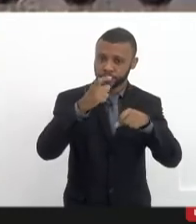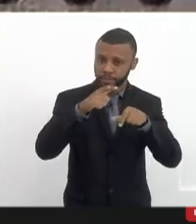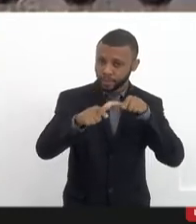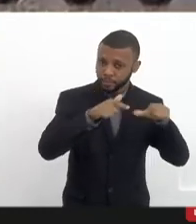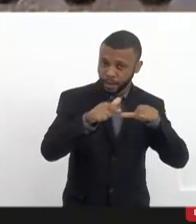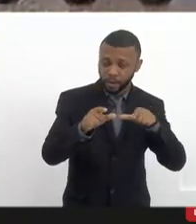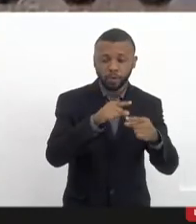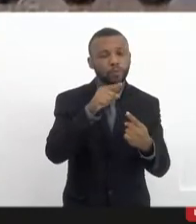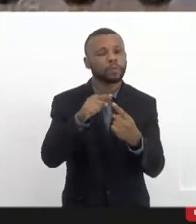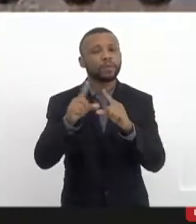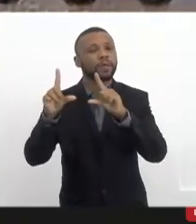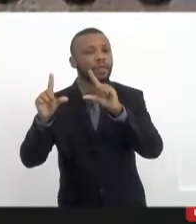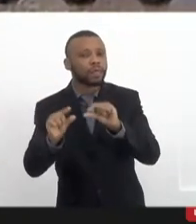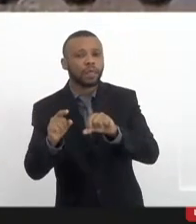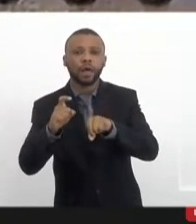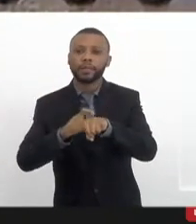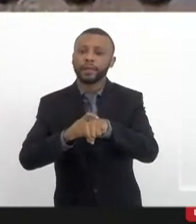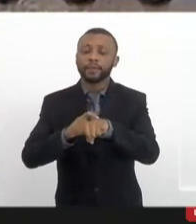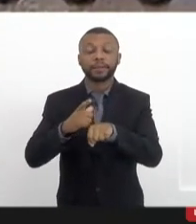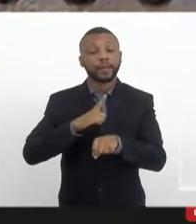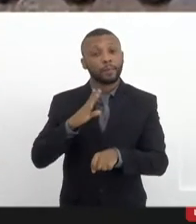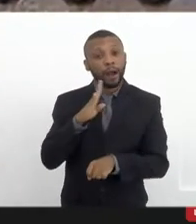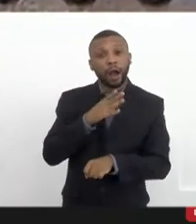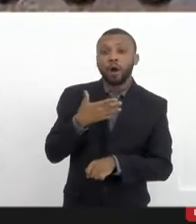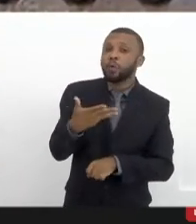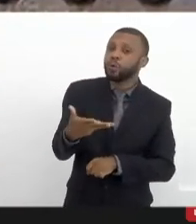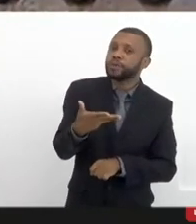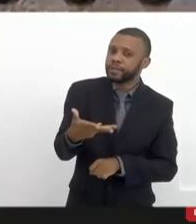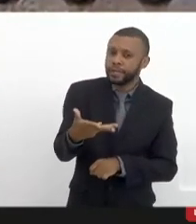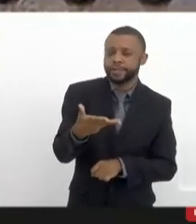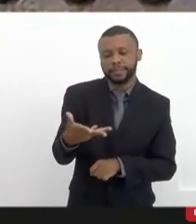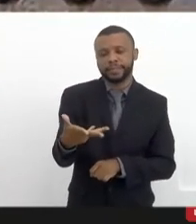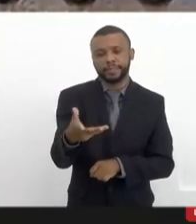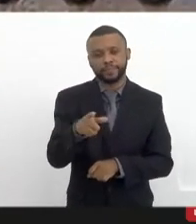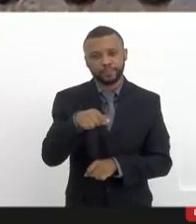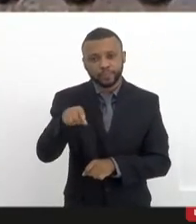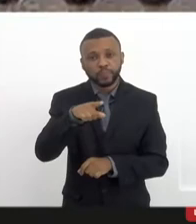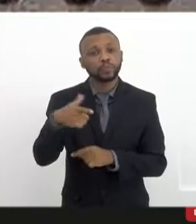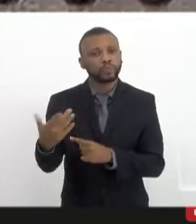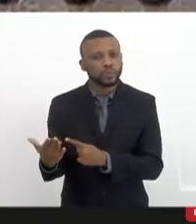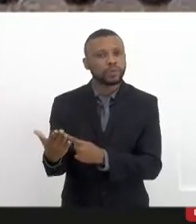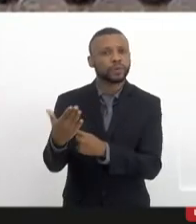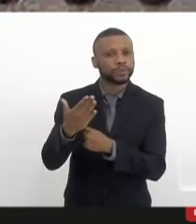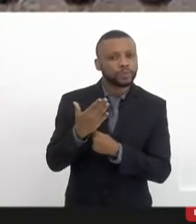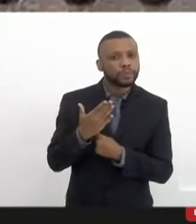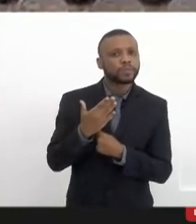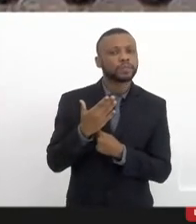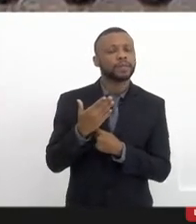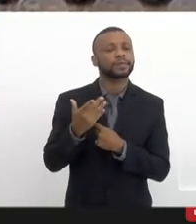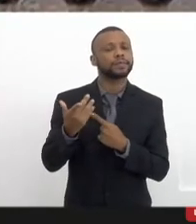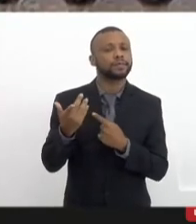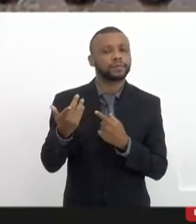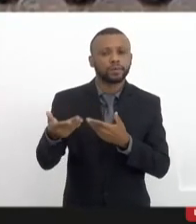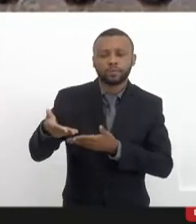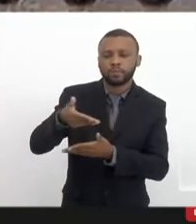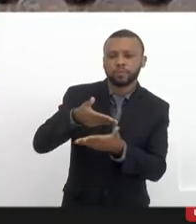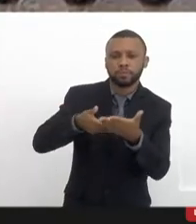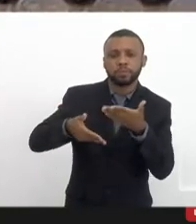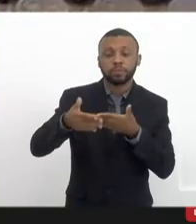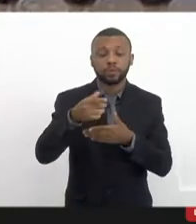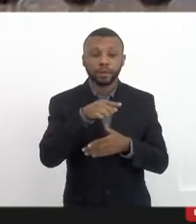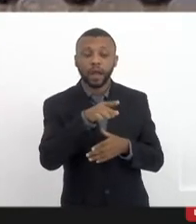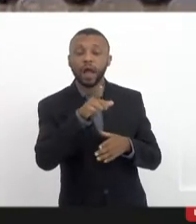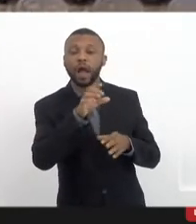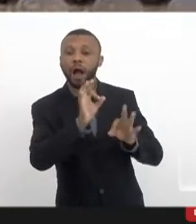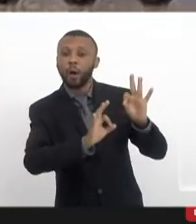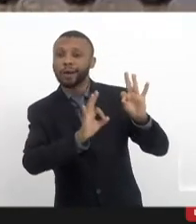e há uma urgência, inclusive, isso auxilia mutuamente tanto a organização